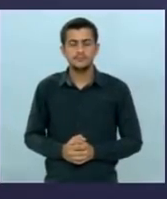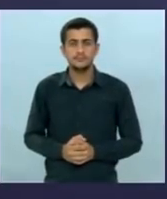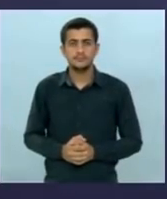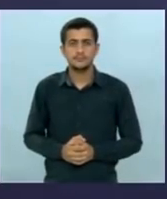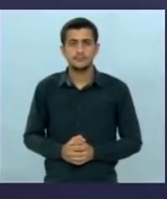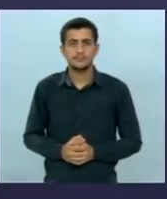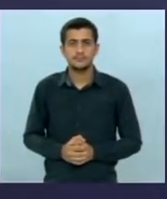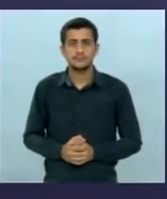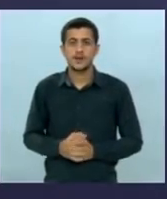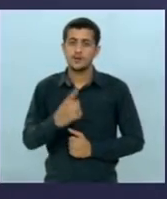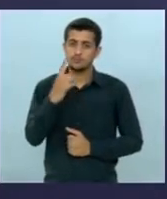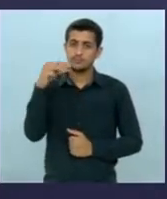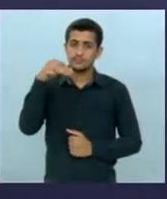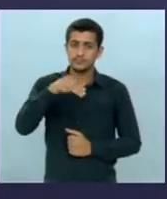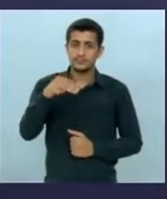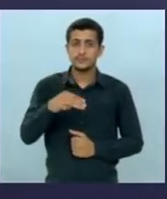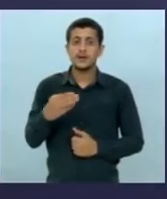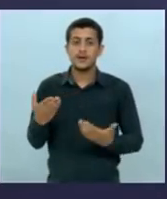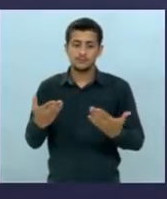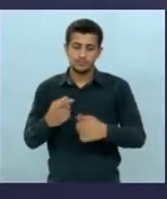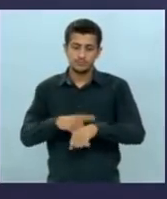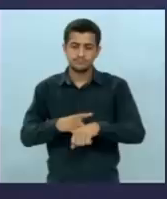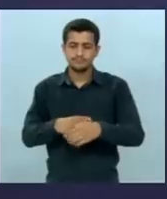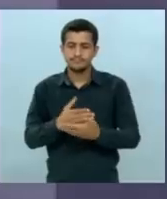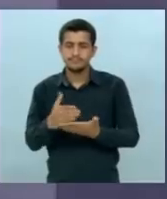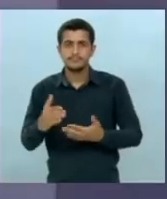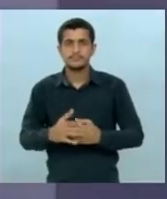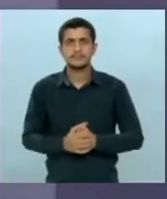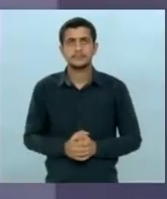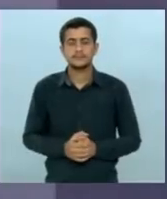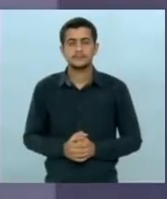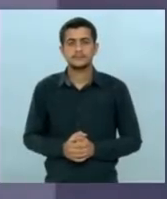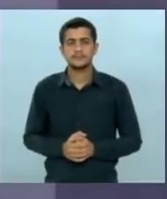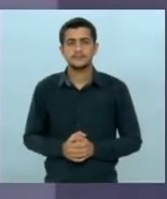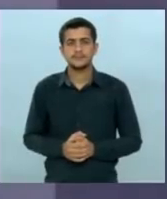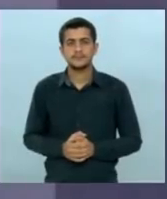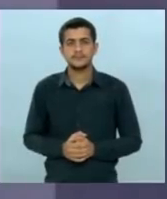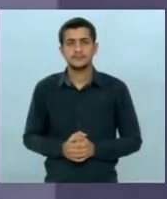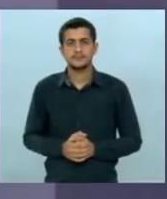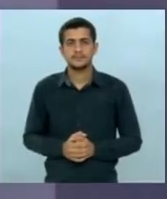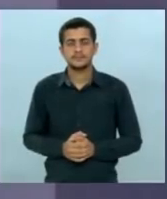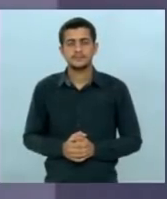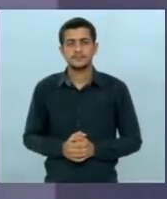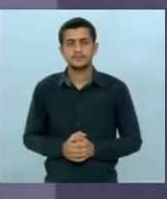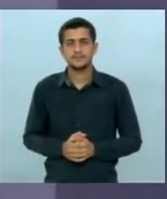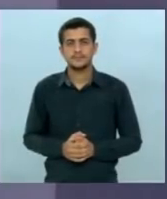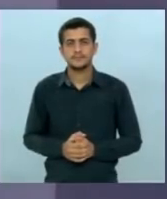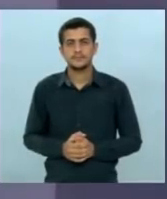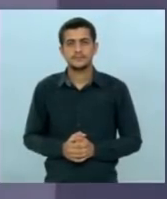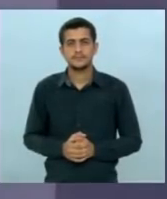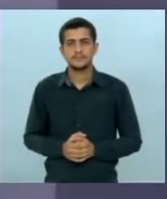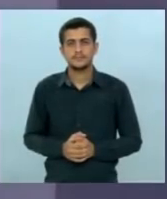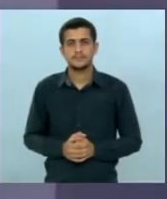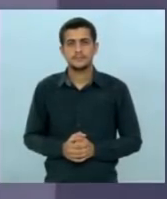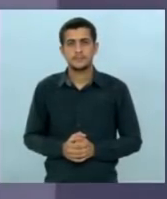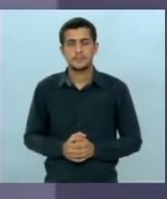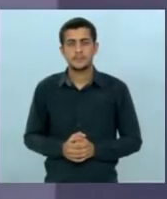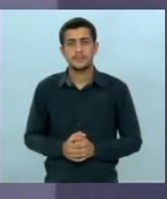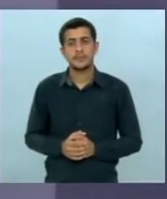também temos um minuto e a contar a partir de agora candidato Dilon O que houve na verdade Azambuja foi uma